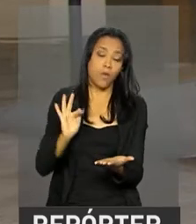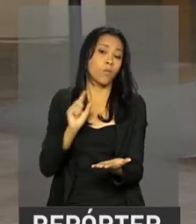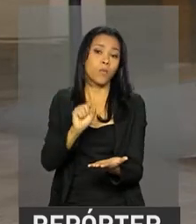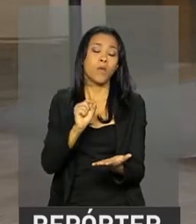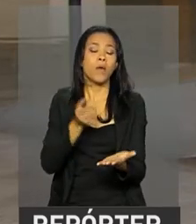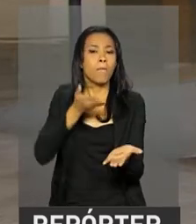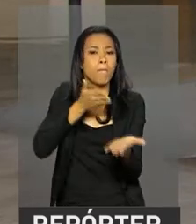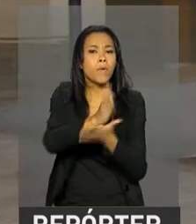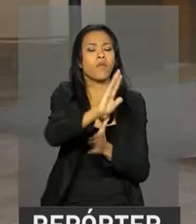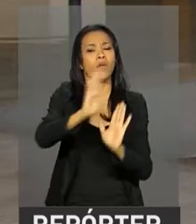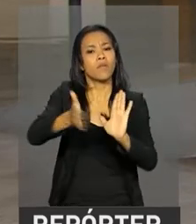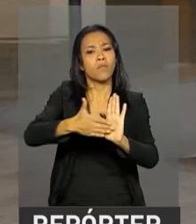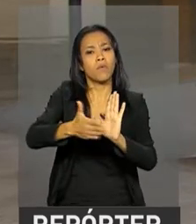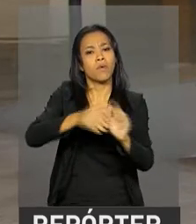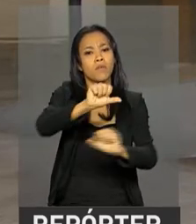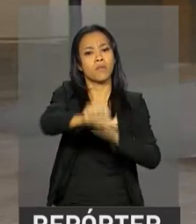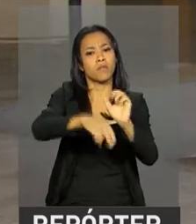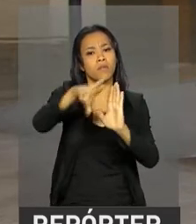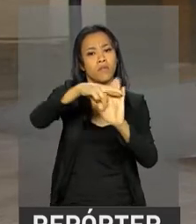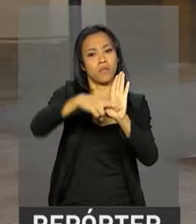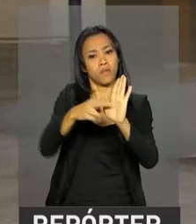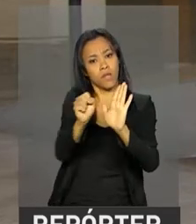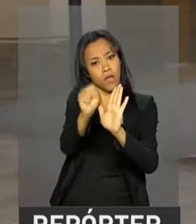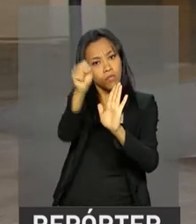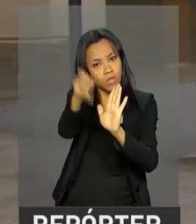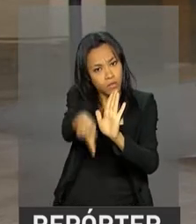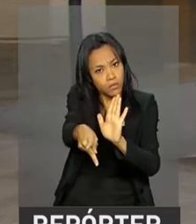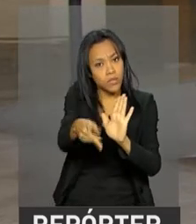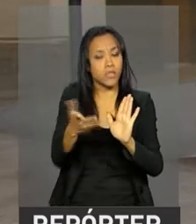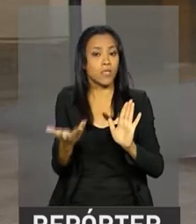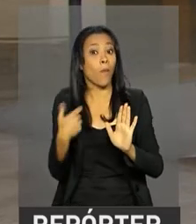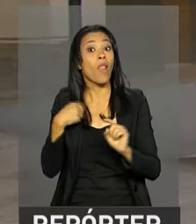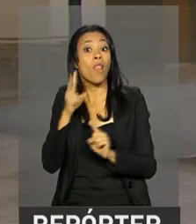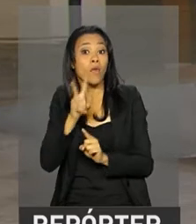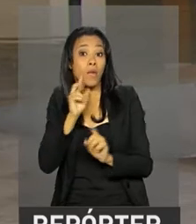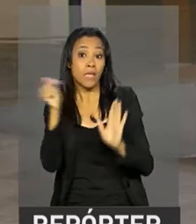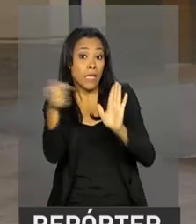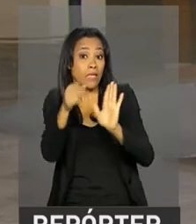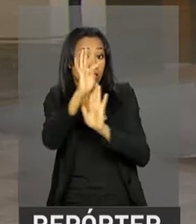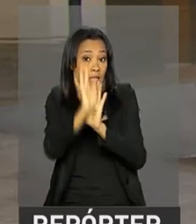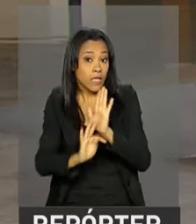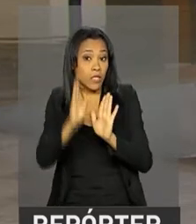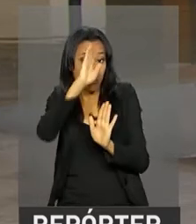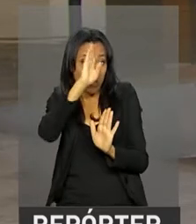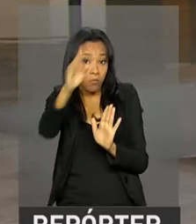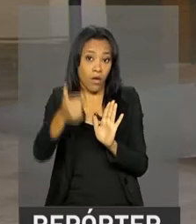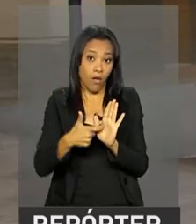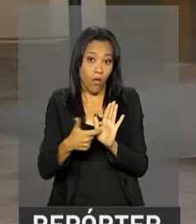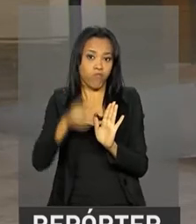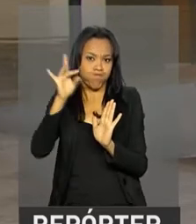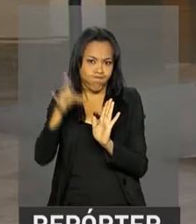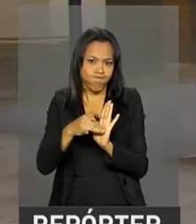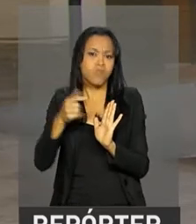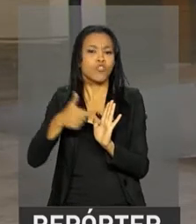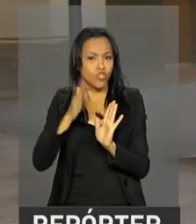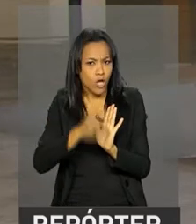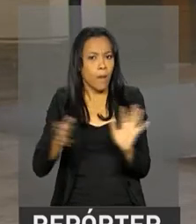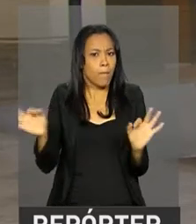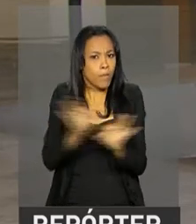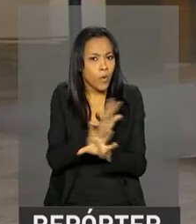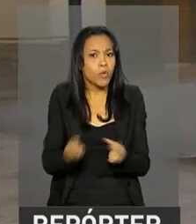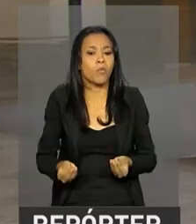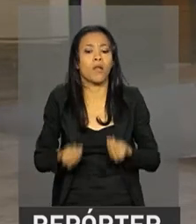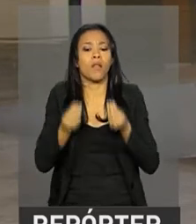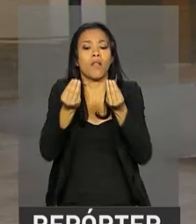aprovação da reforma da Previdência. Lembrando que o texto principal da reforma da Previdência está pronto para ir a